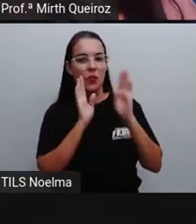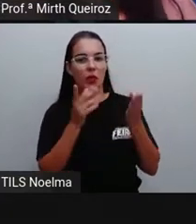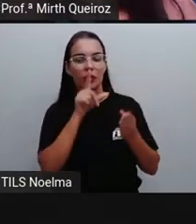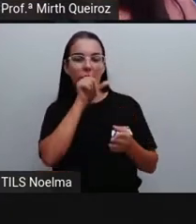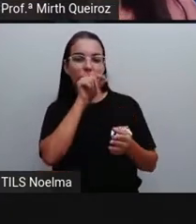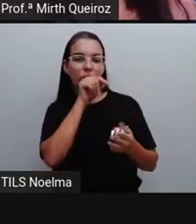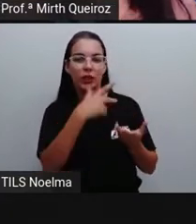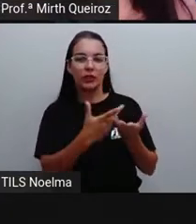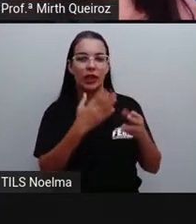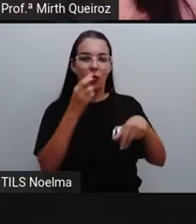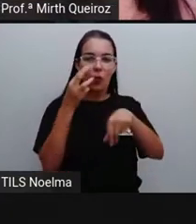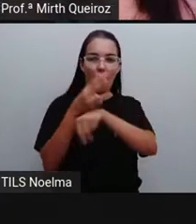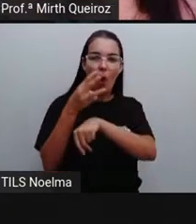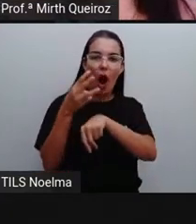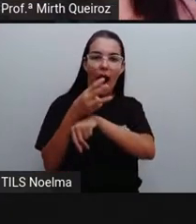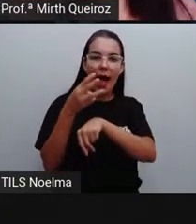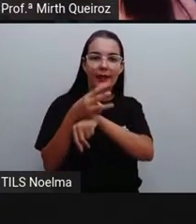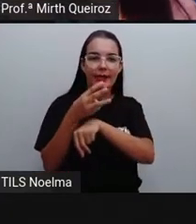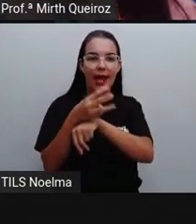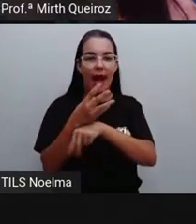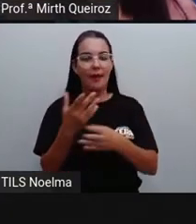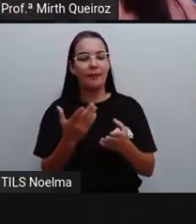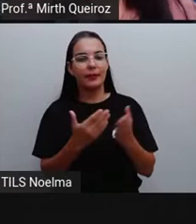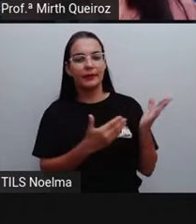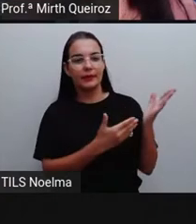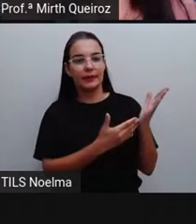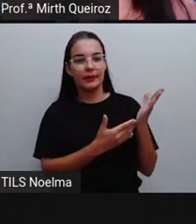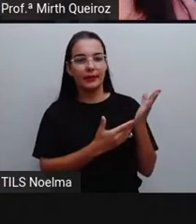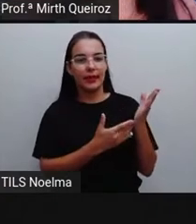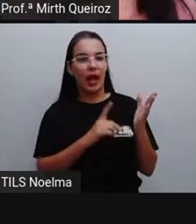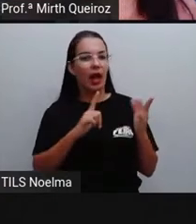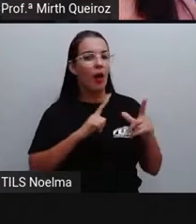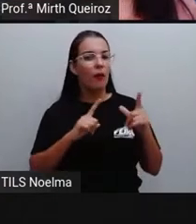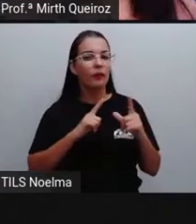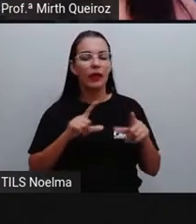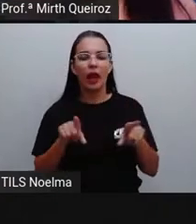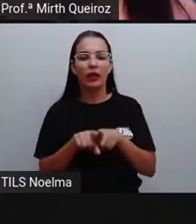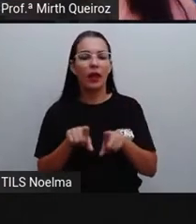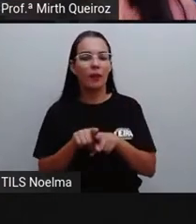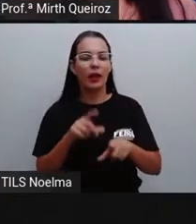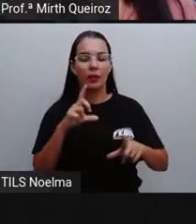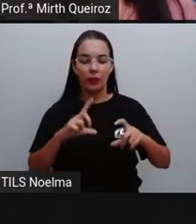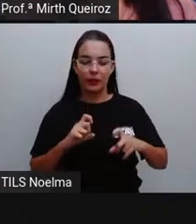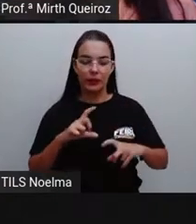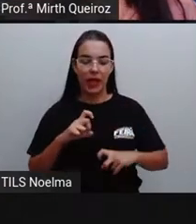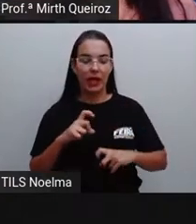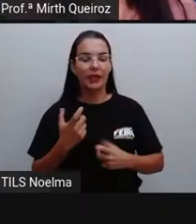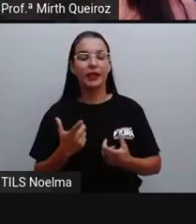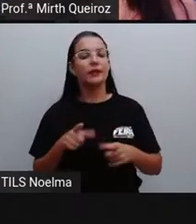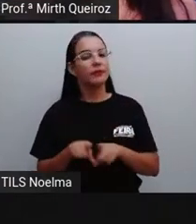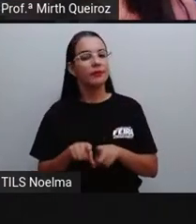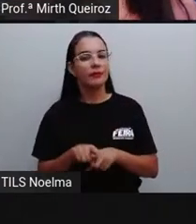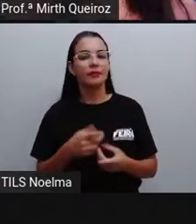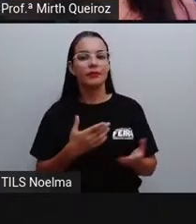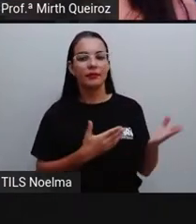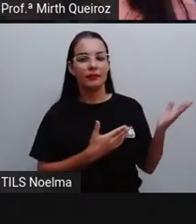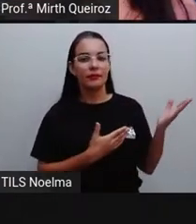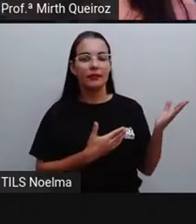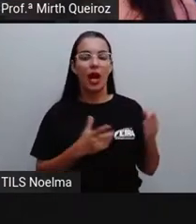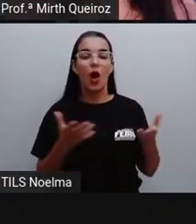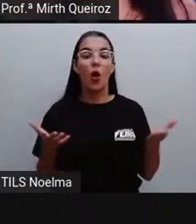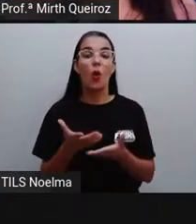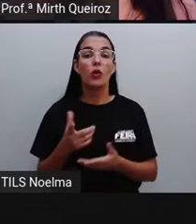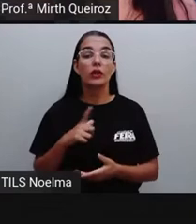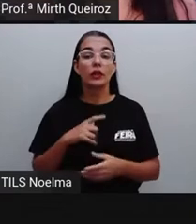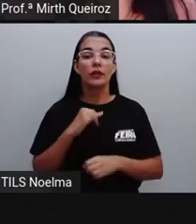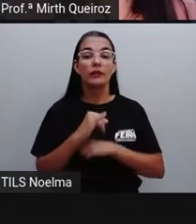do Twitter. Nós temos aí o WhatsApp, o Instagram, o Telegram. E que hoje são